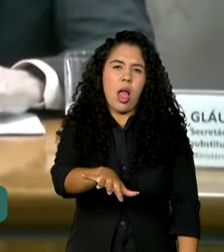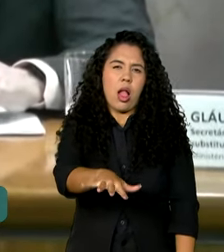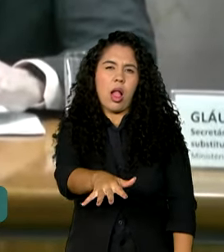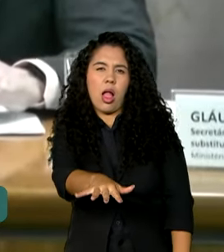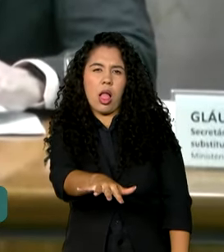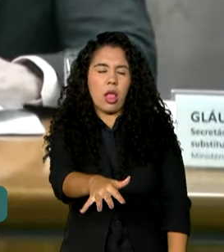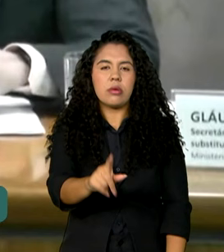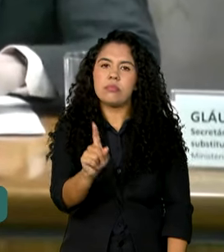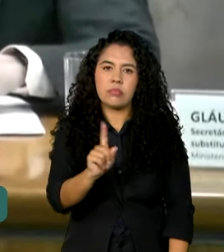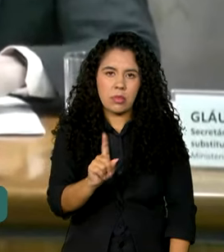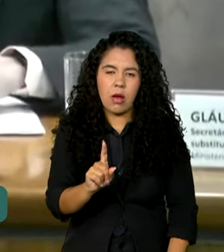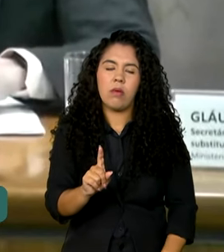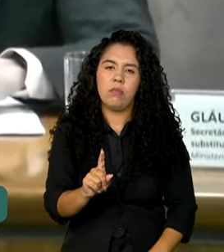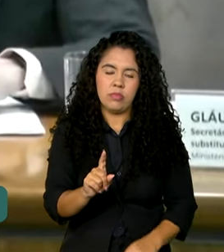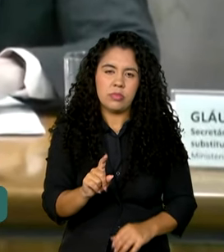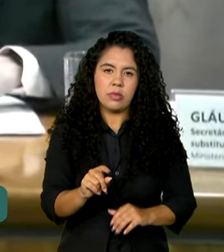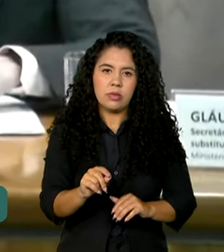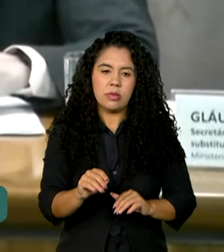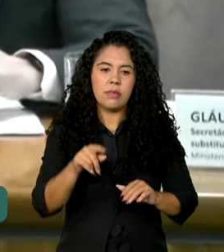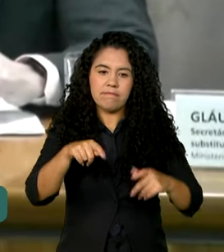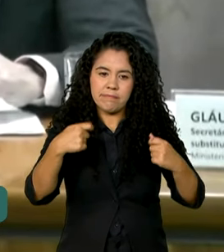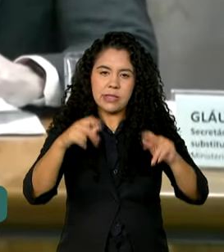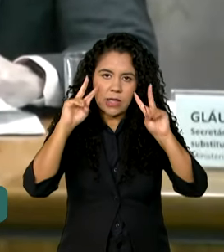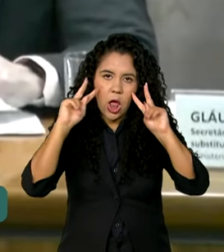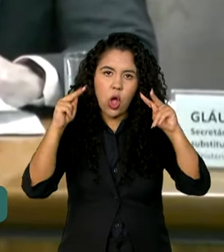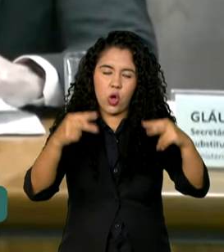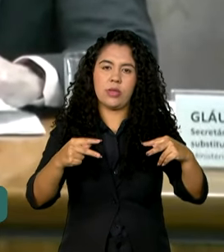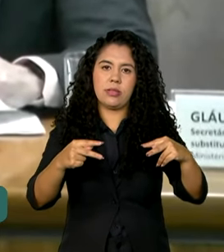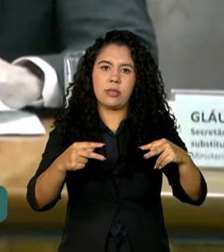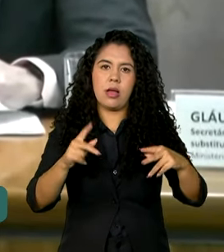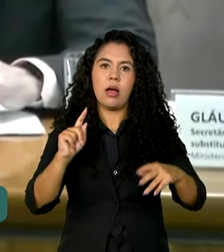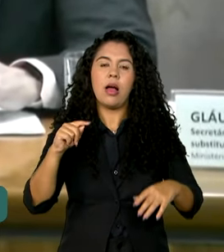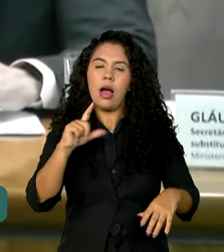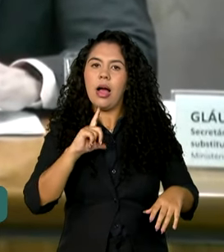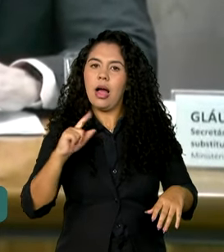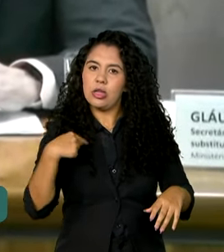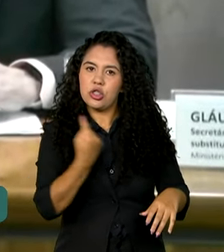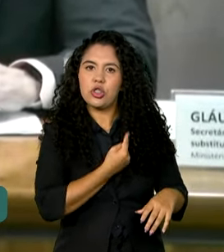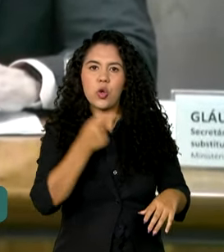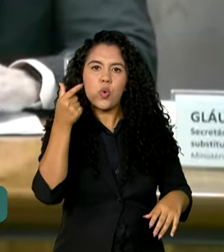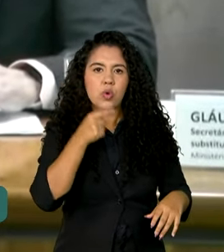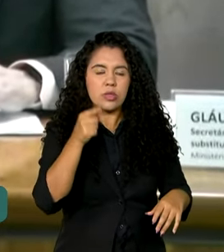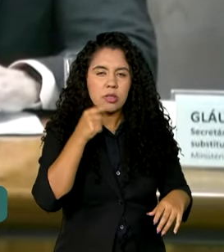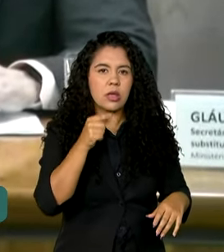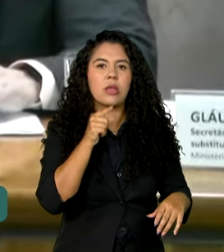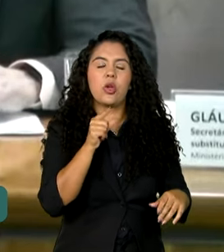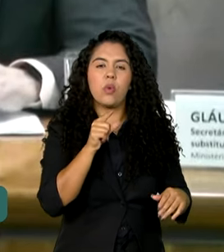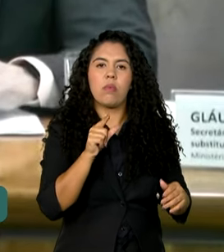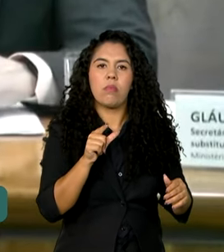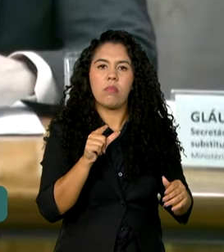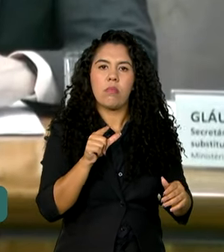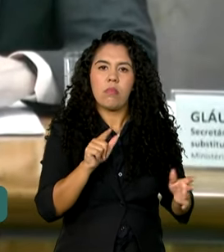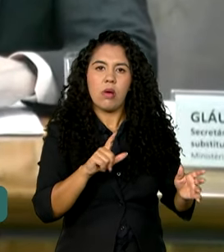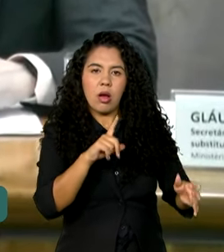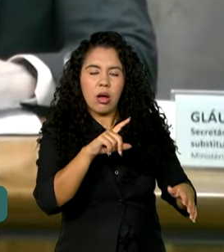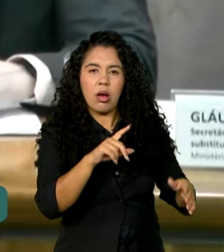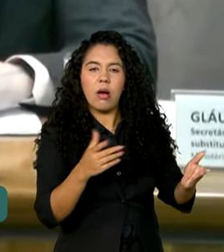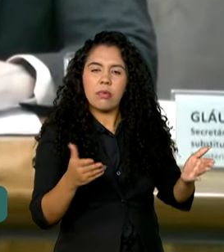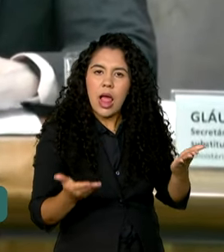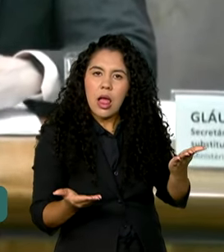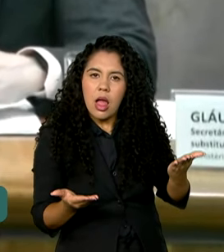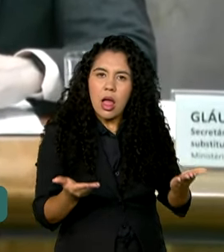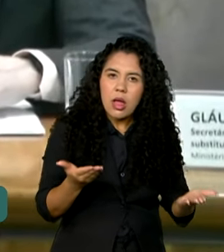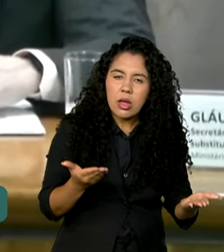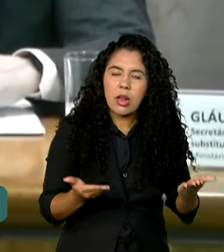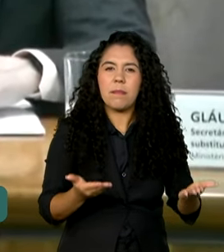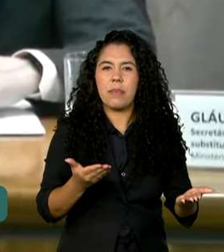lugar, as contas públicas, isso não seja reconhecido. A gente saiu da descrença, diria, quase que completa no começo do ano,